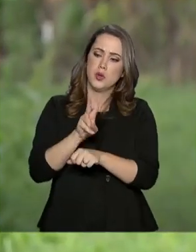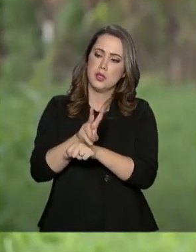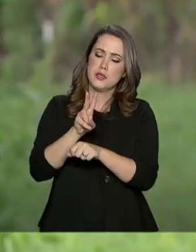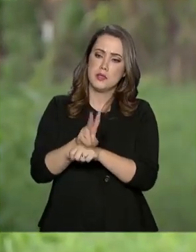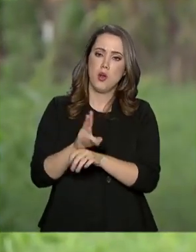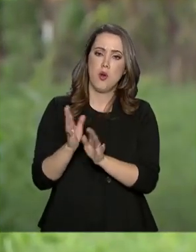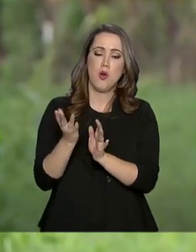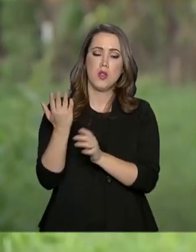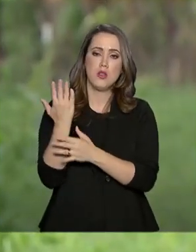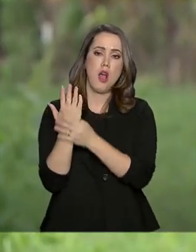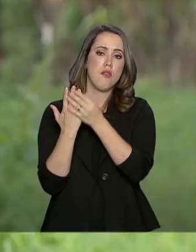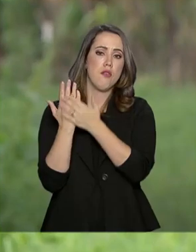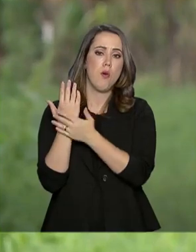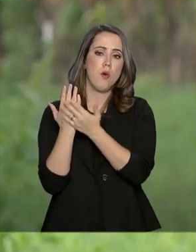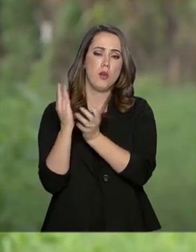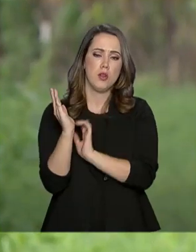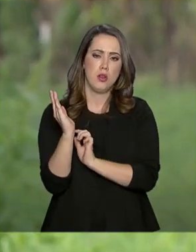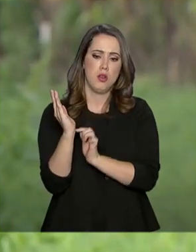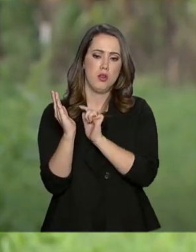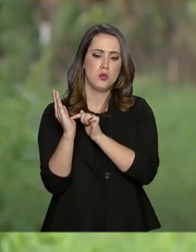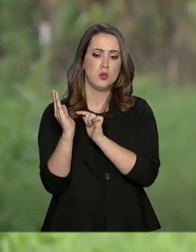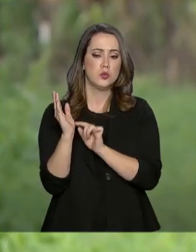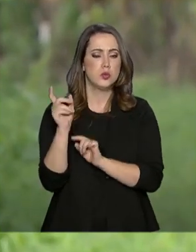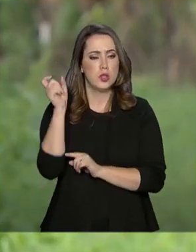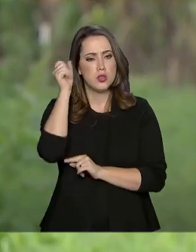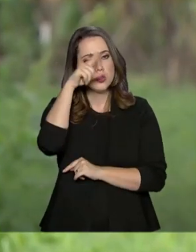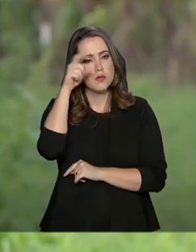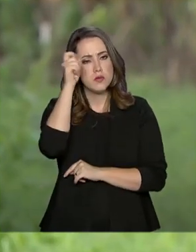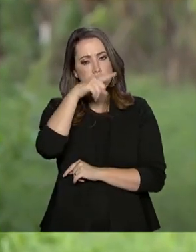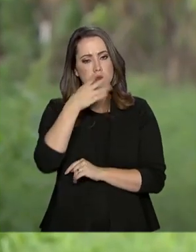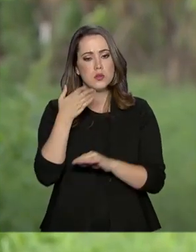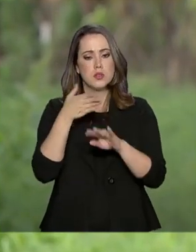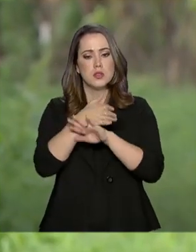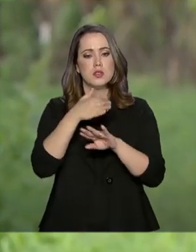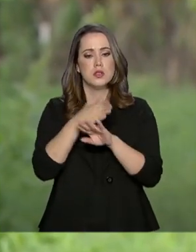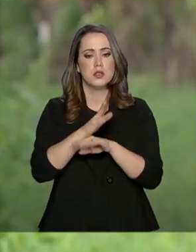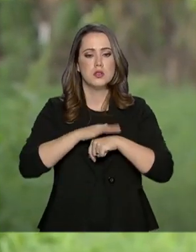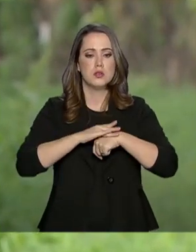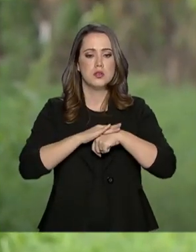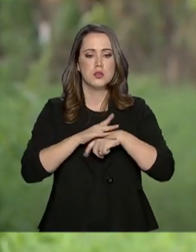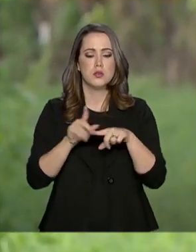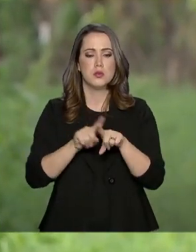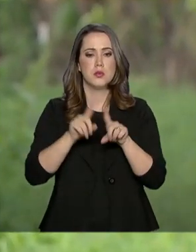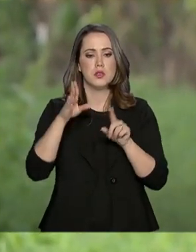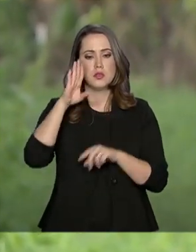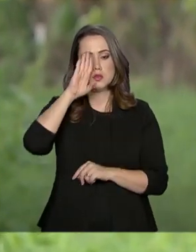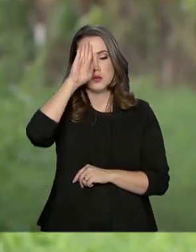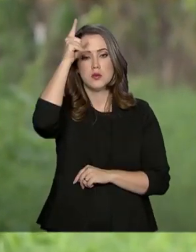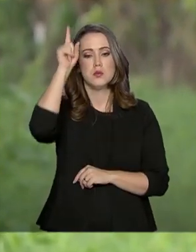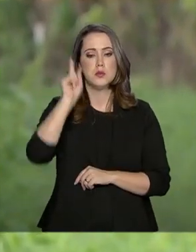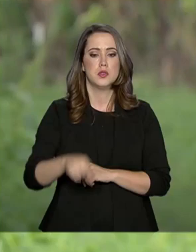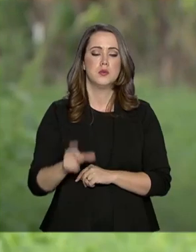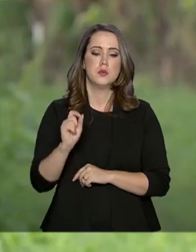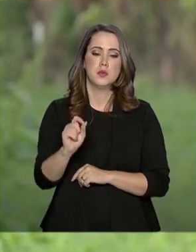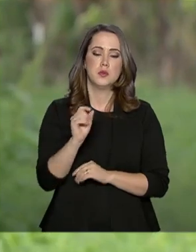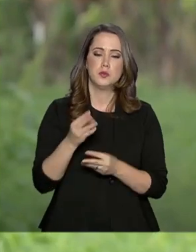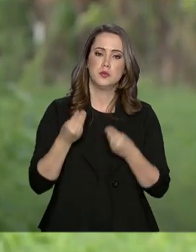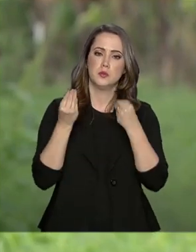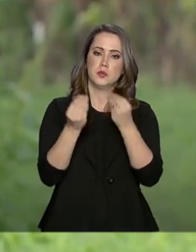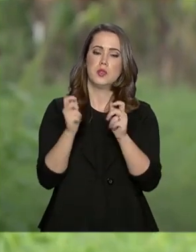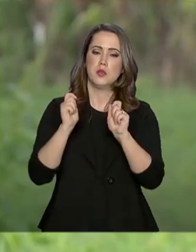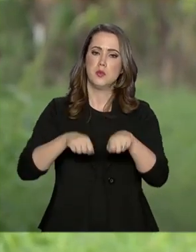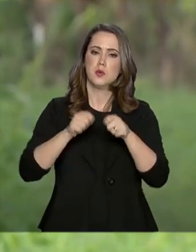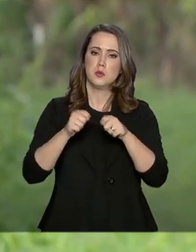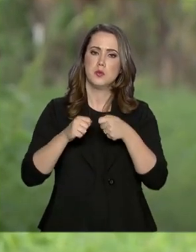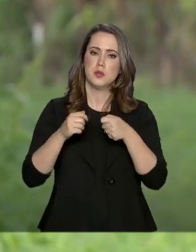uma camada que dificulta um pouco o ataque de pragas e doenças. Mas o principal mesmo objetivo do bio é garantir